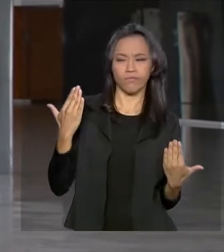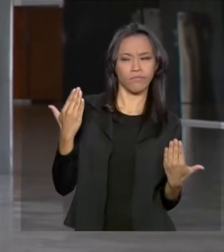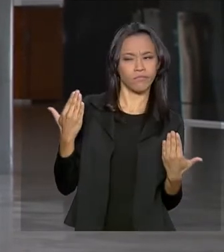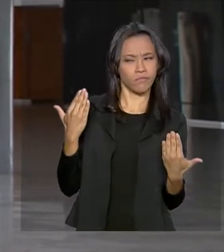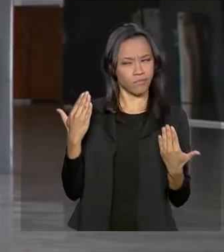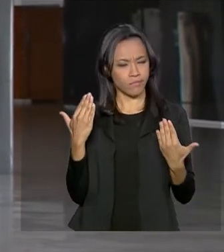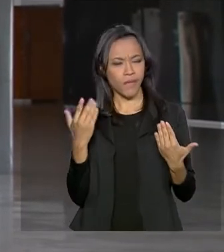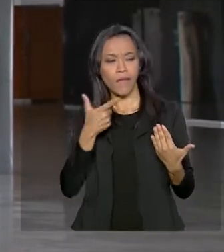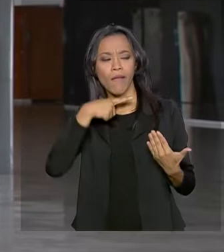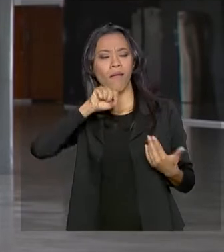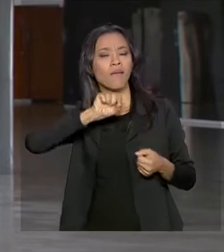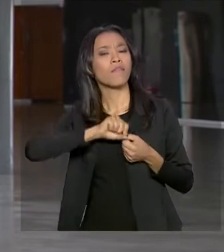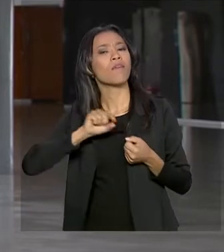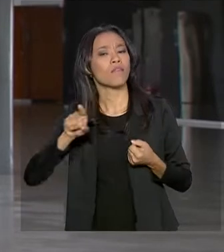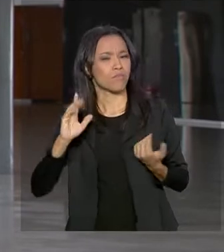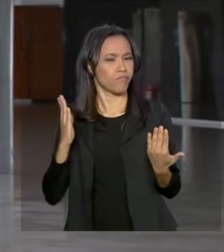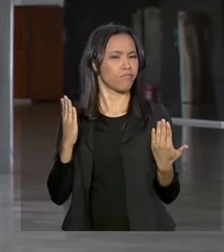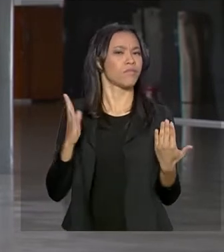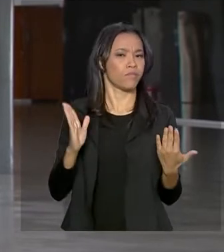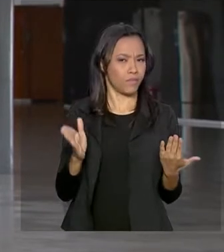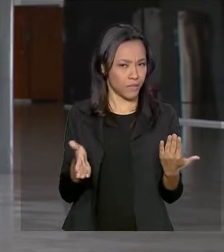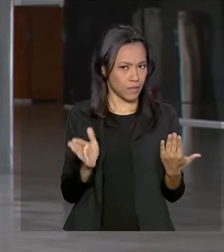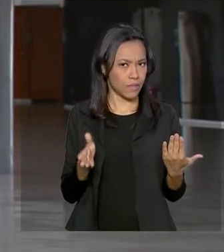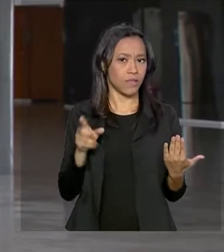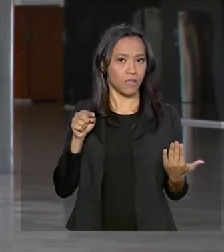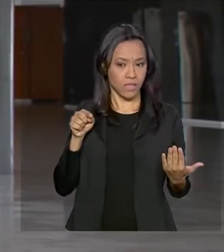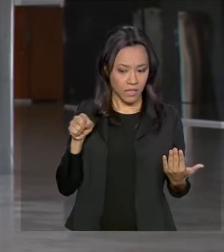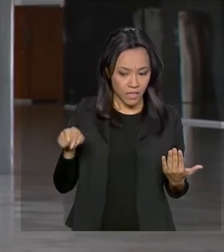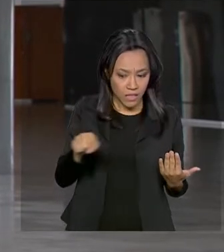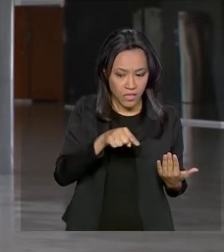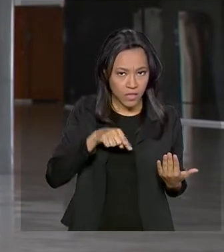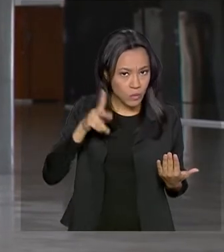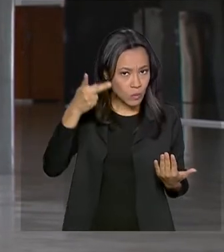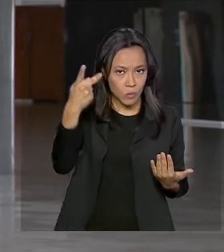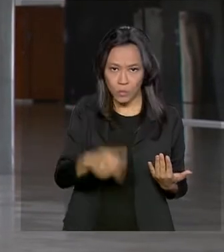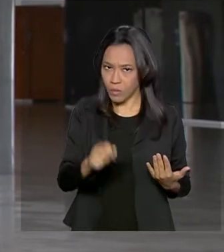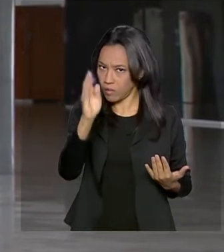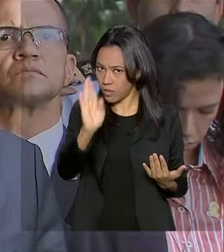esse derramamento e de que esse produto não seja do Brasil.